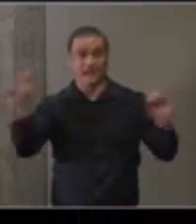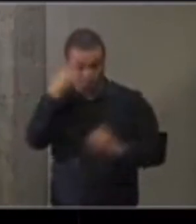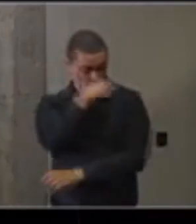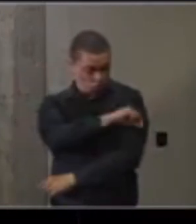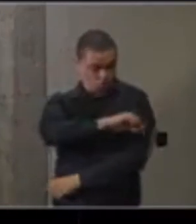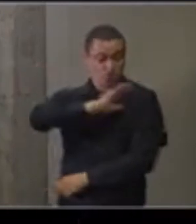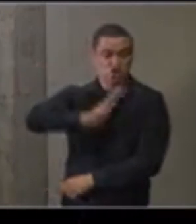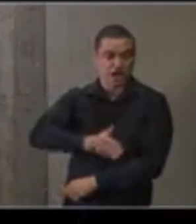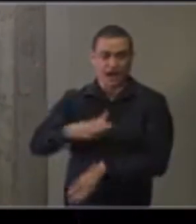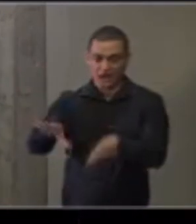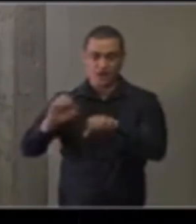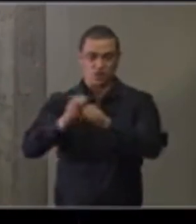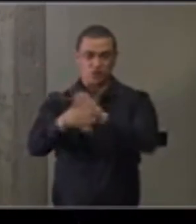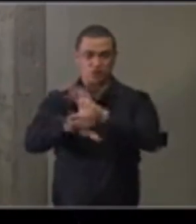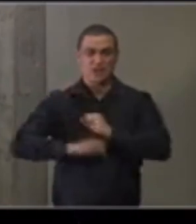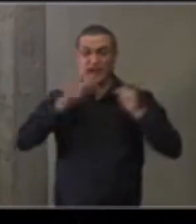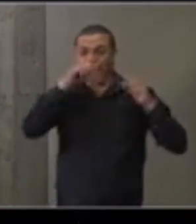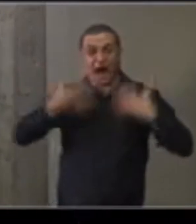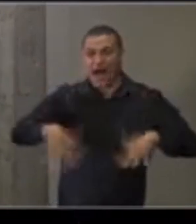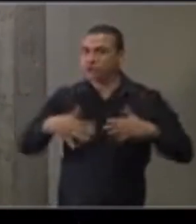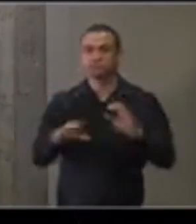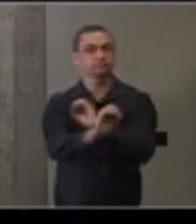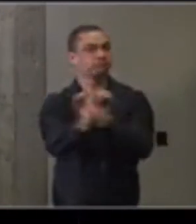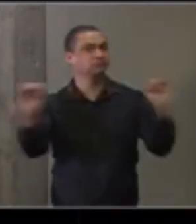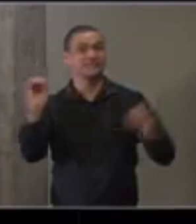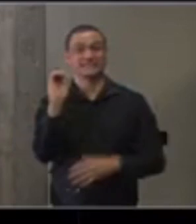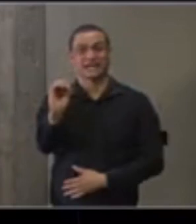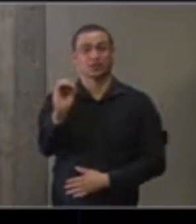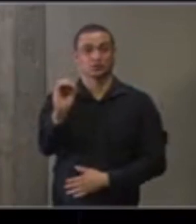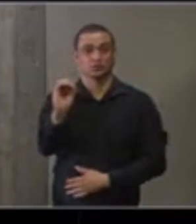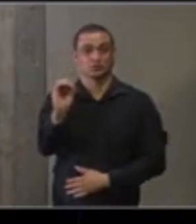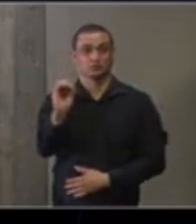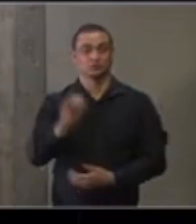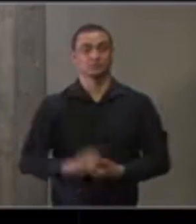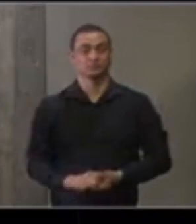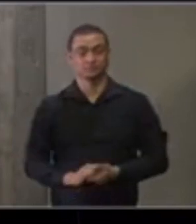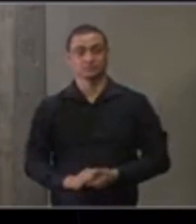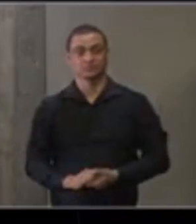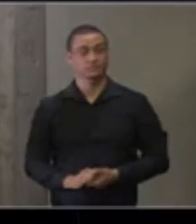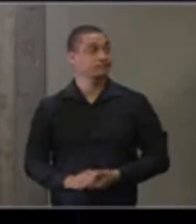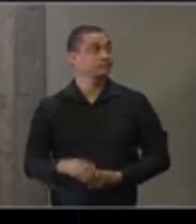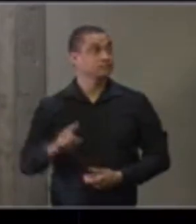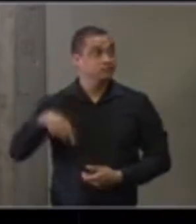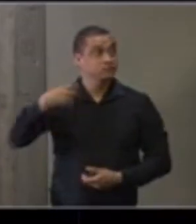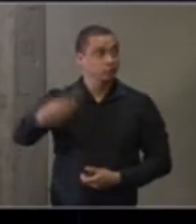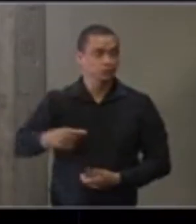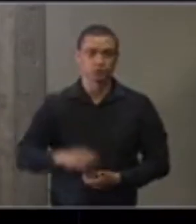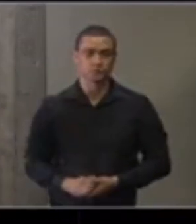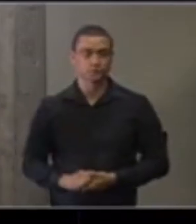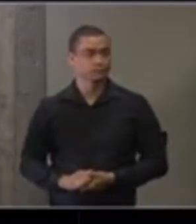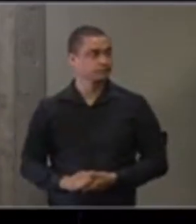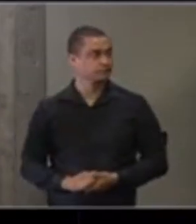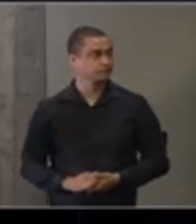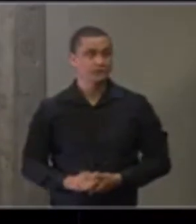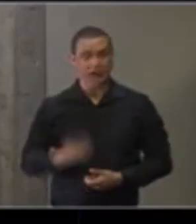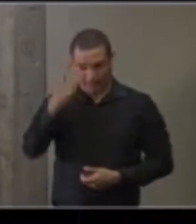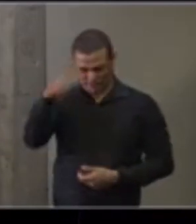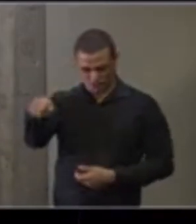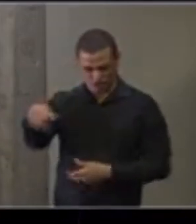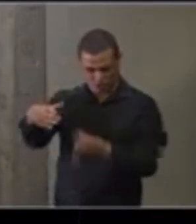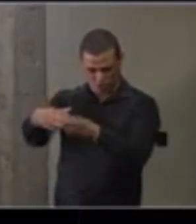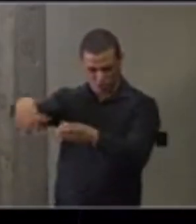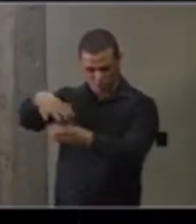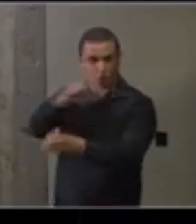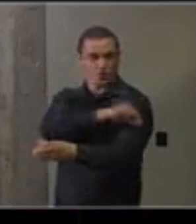graves entre aqueles que foram vacinados com a nossa vacina. Próximo. Nenhum dos vacinados